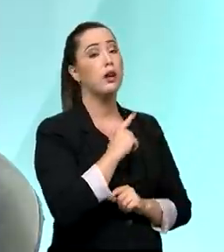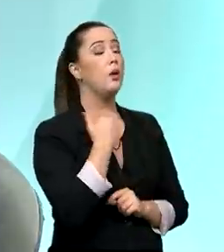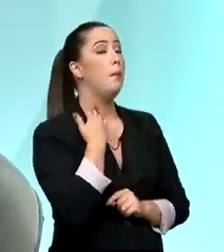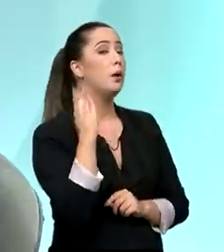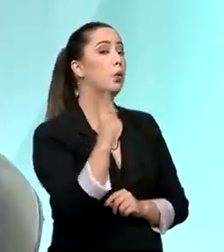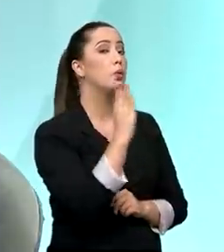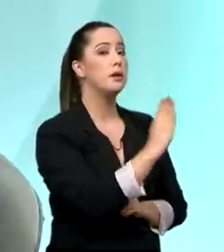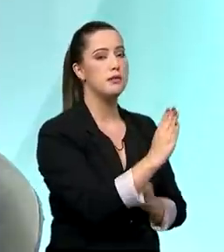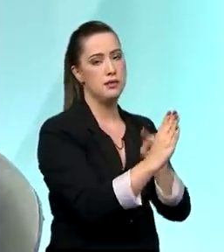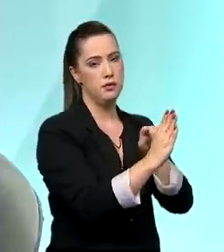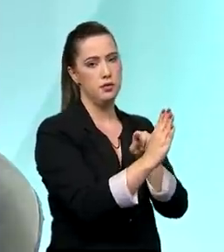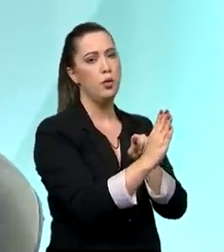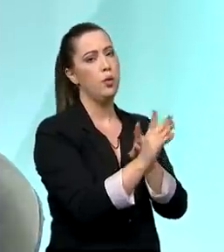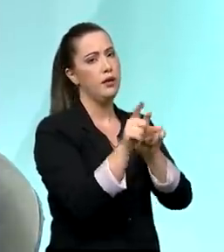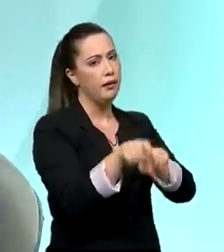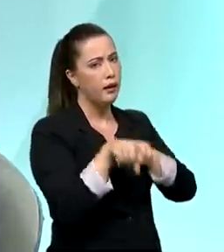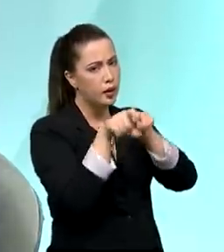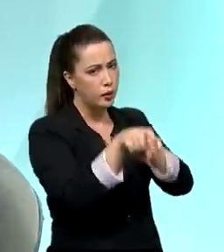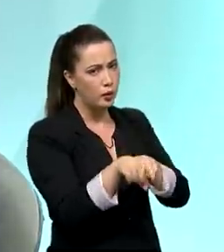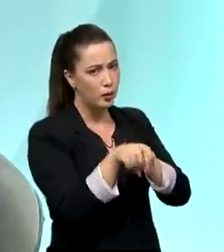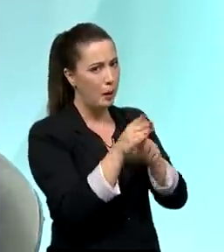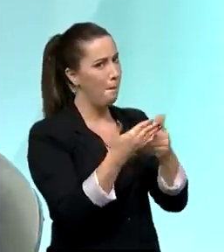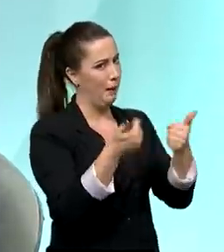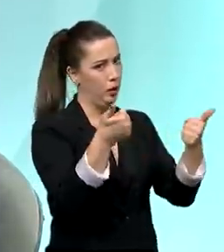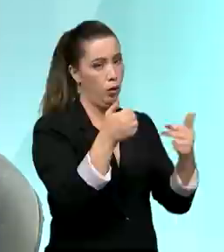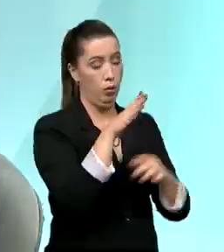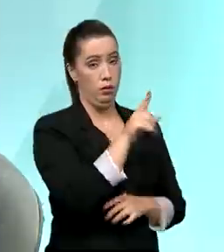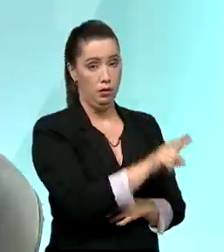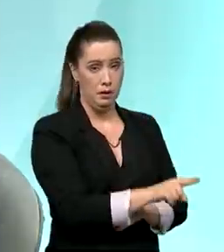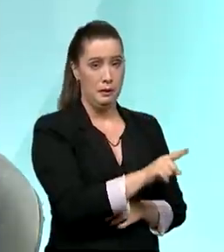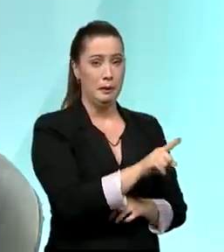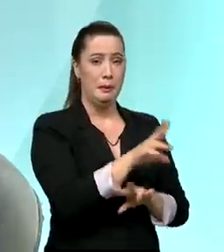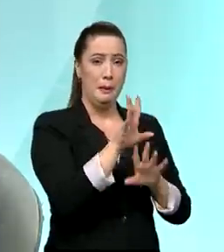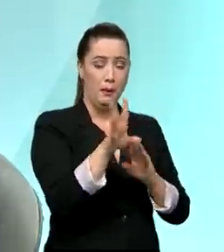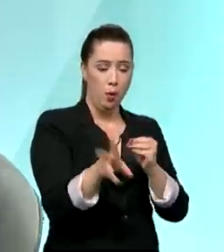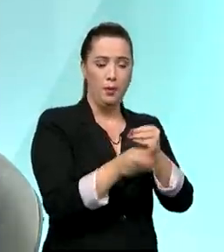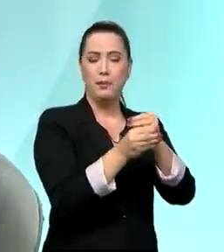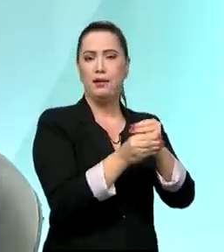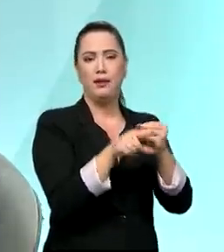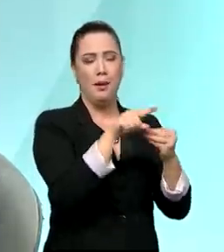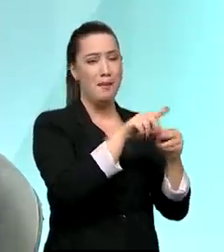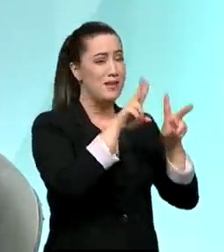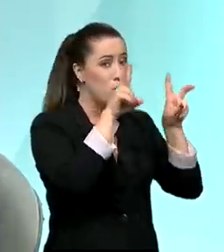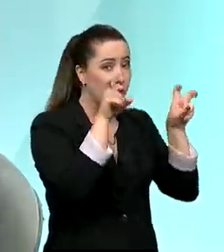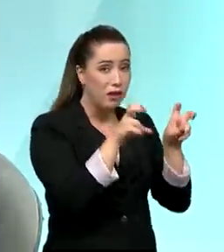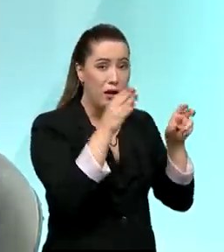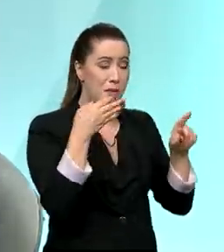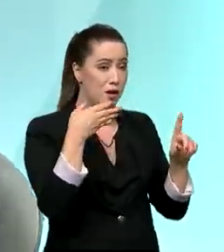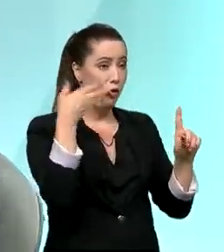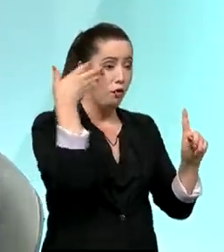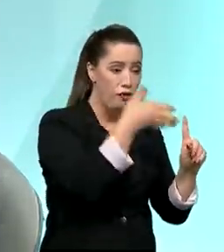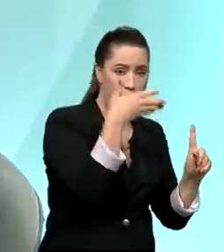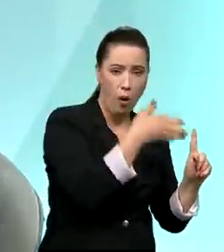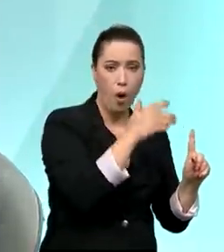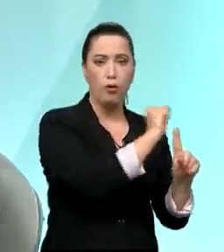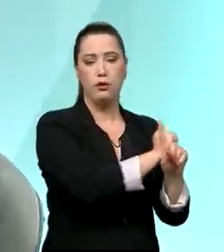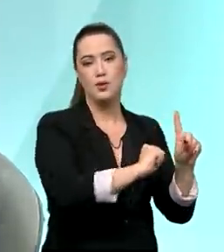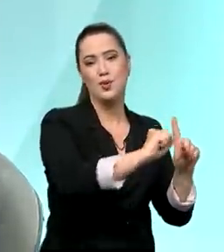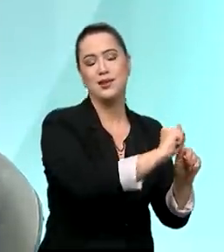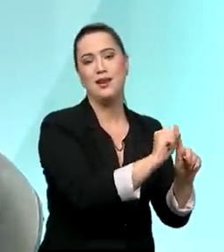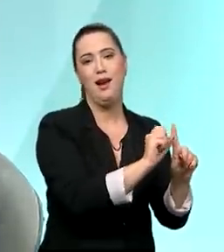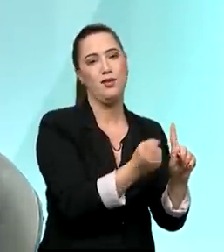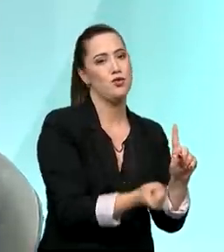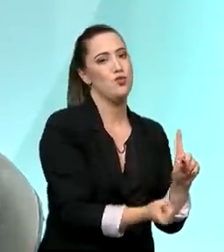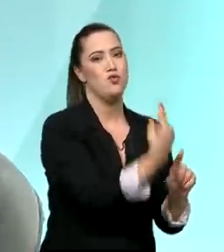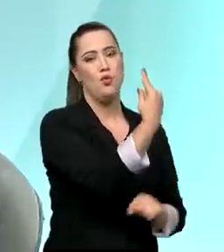complementares, mas em termos sociais, nunca. Não existe essa possibilidade. E por quê? A